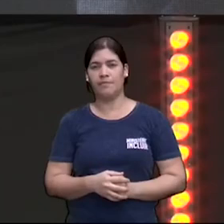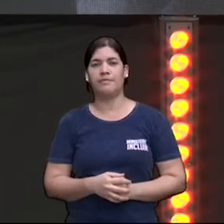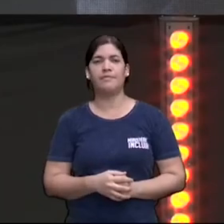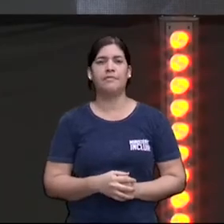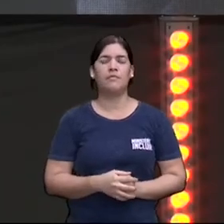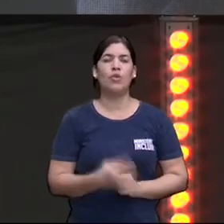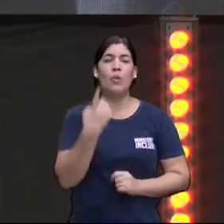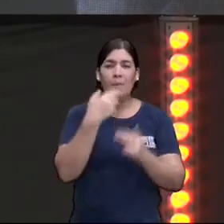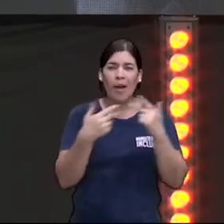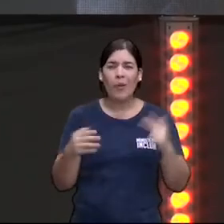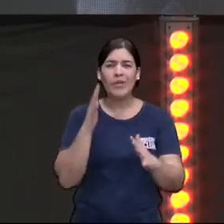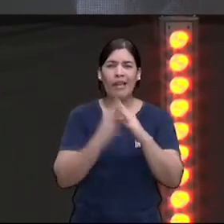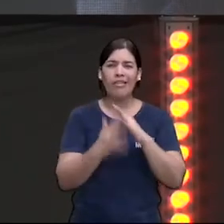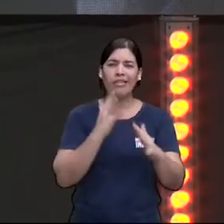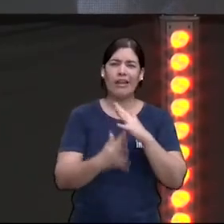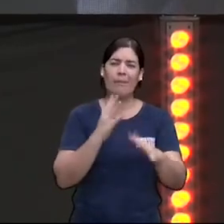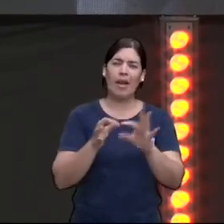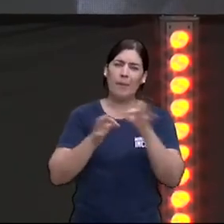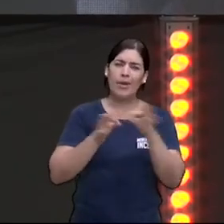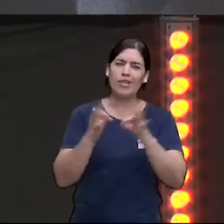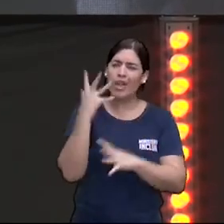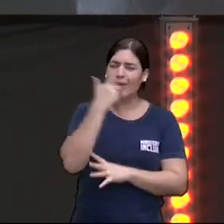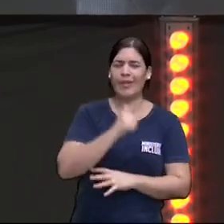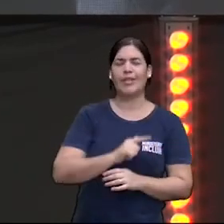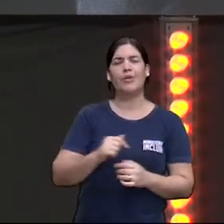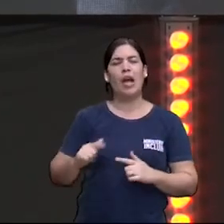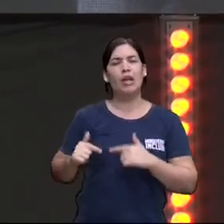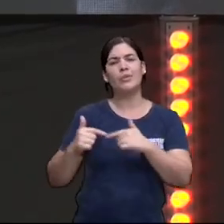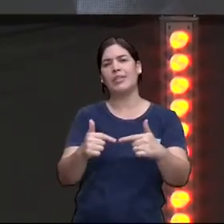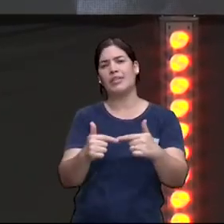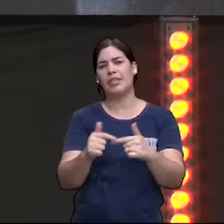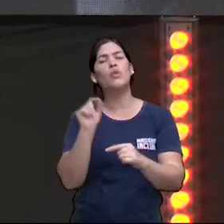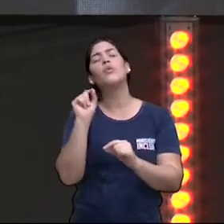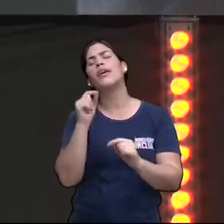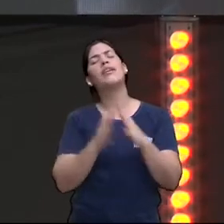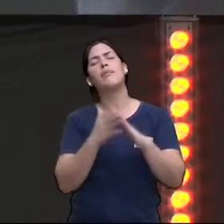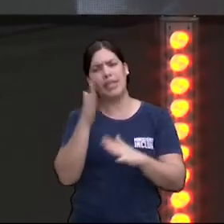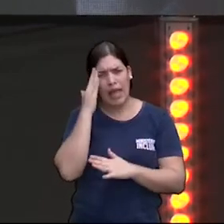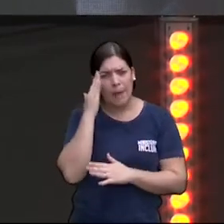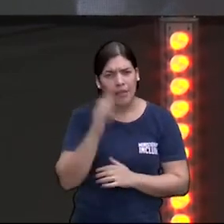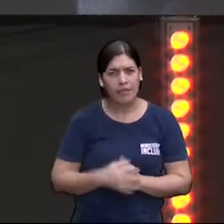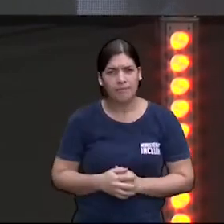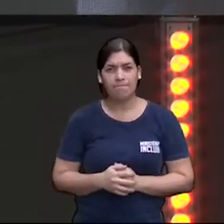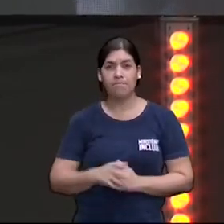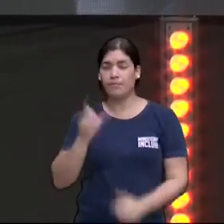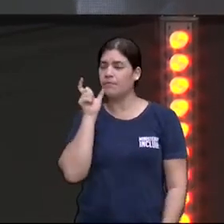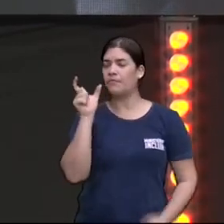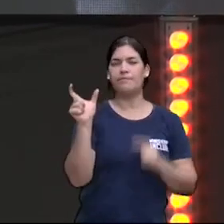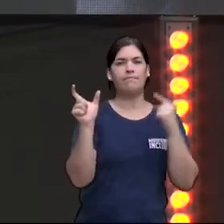Só tem uma coisa que atrapalha esse projeto bonito acontecer. Sabe o que é? É uma palavrinha chamada